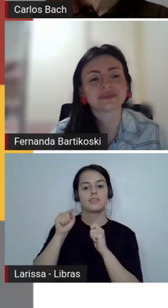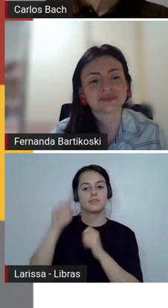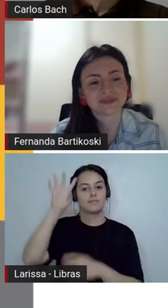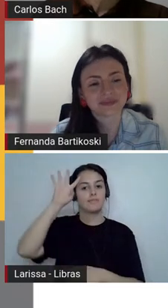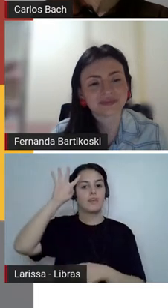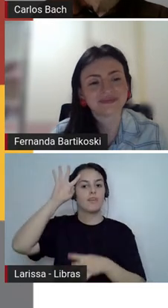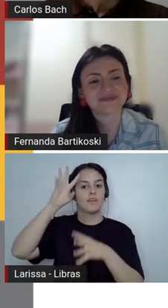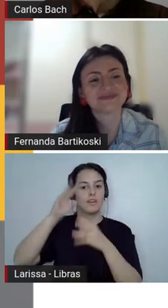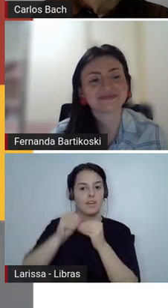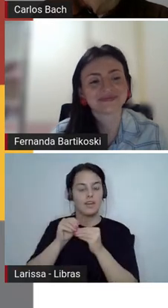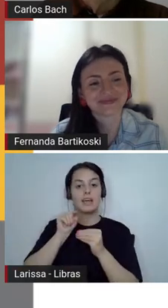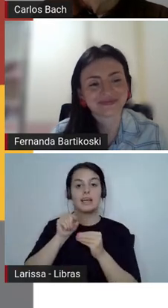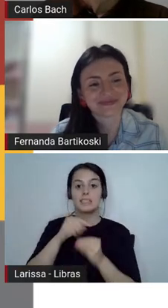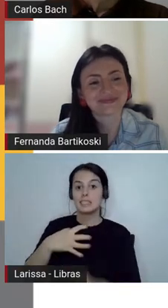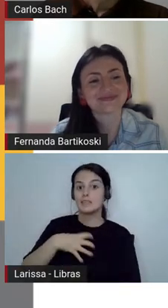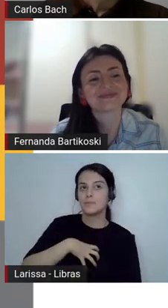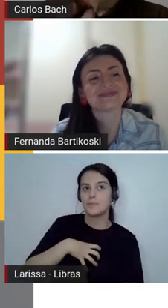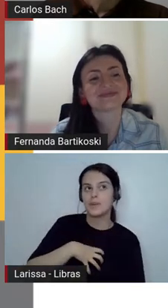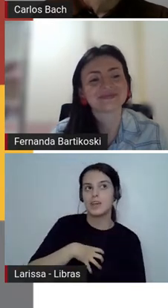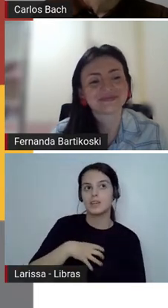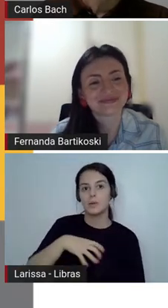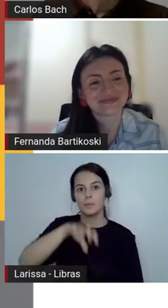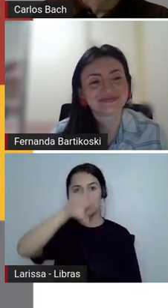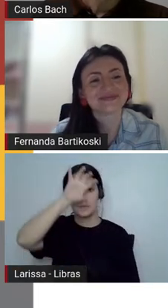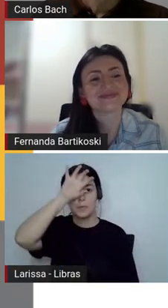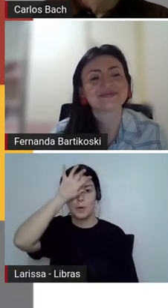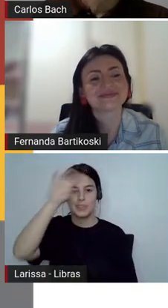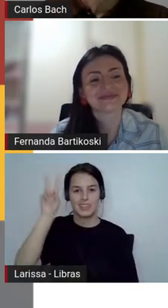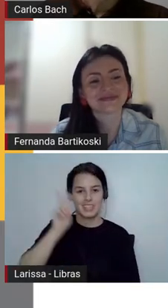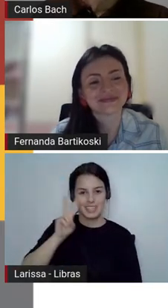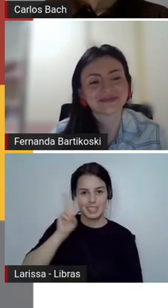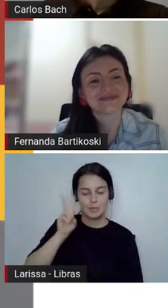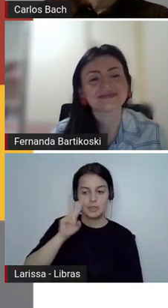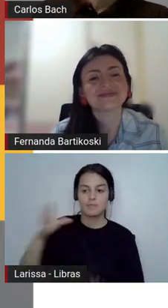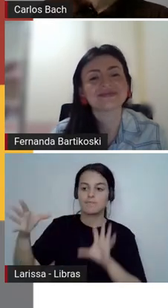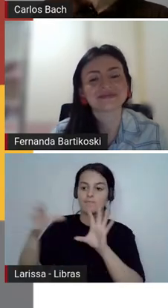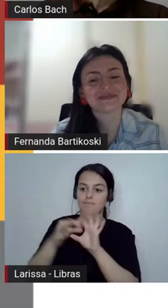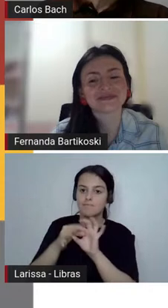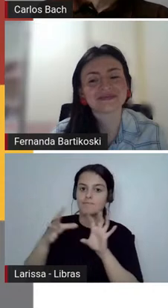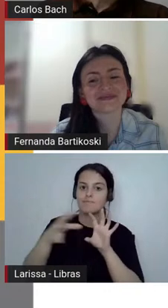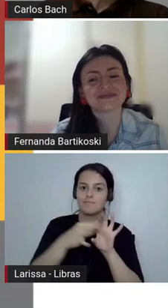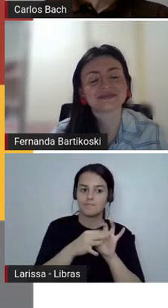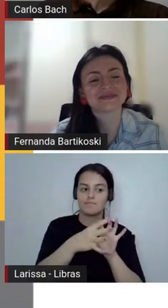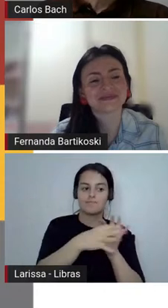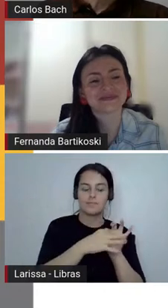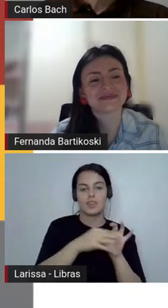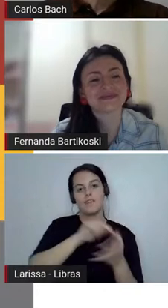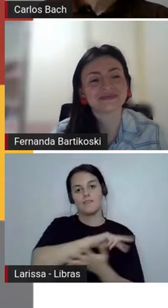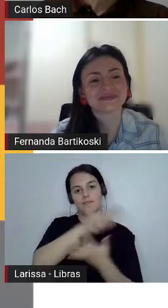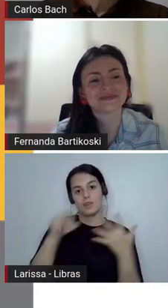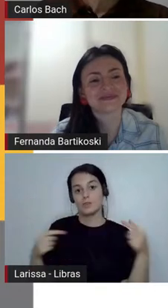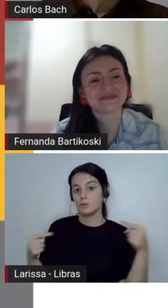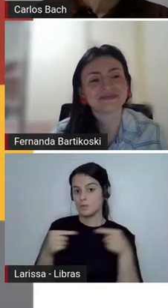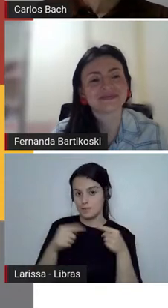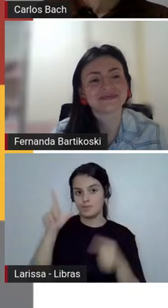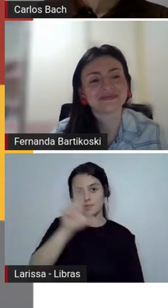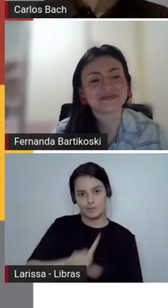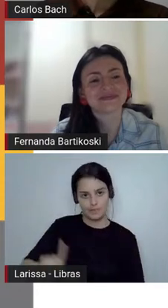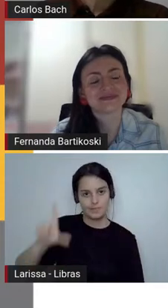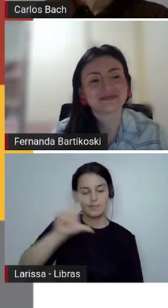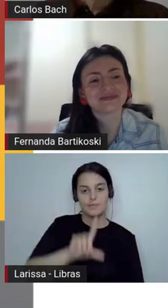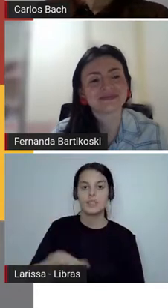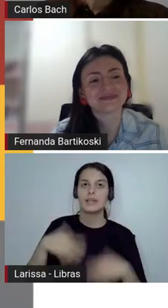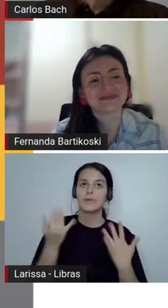a gente quer conectar memórias, que é disso que a literatura fala. Então, a gente não está falando aqui, a gente não quer